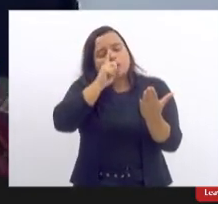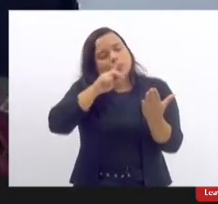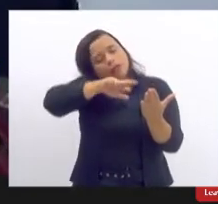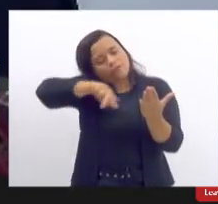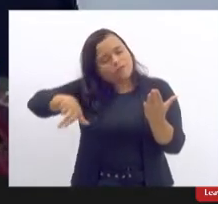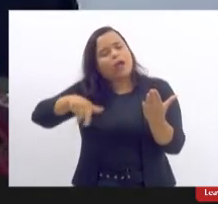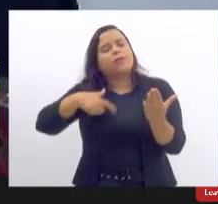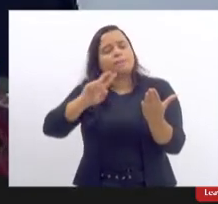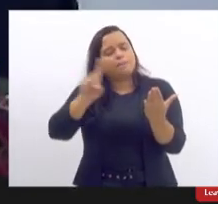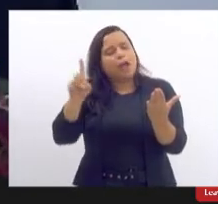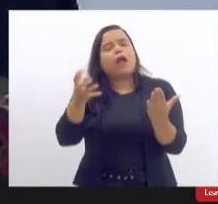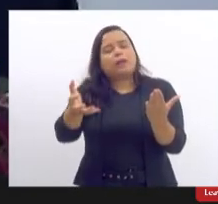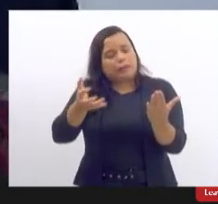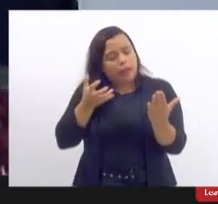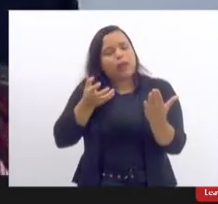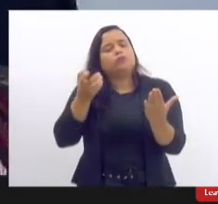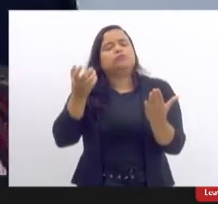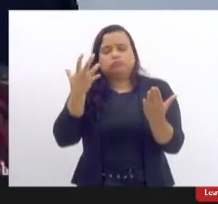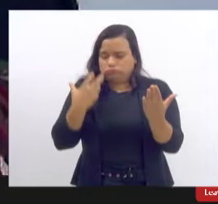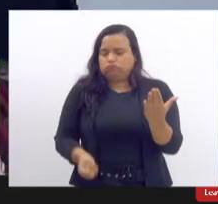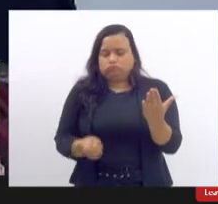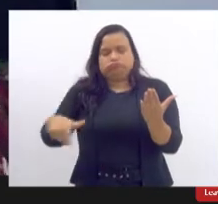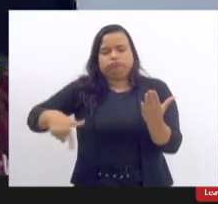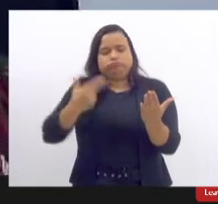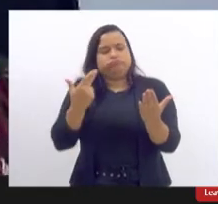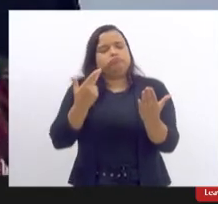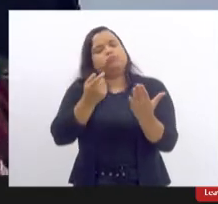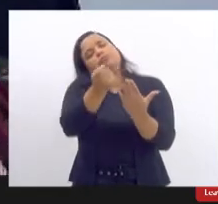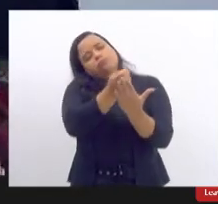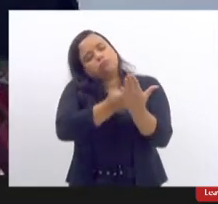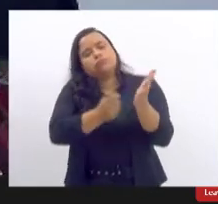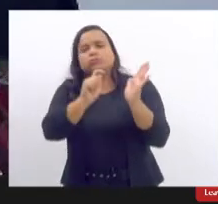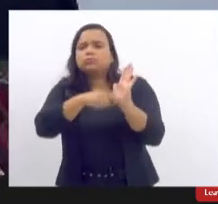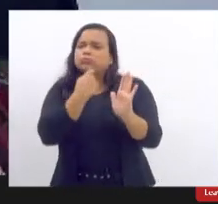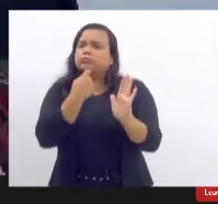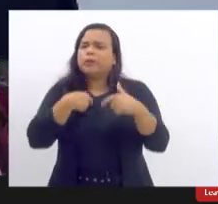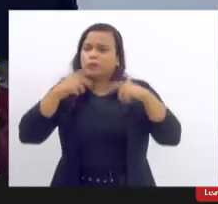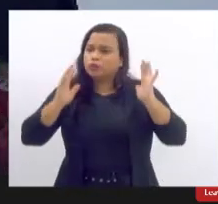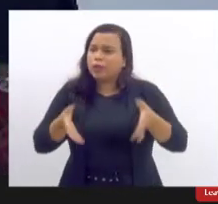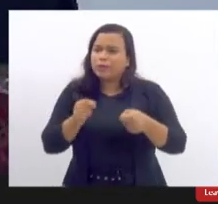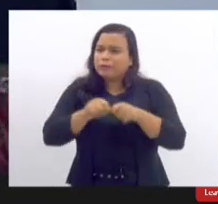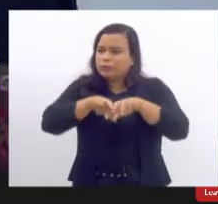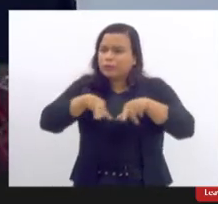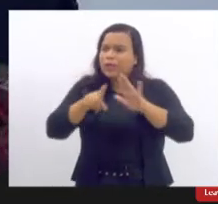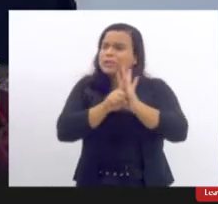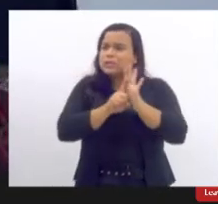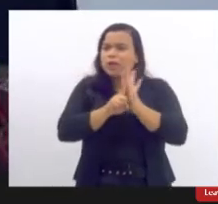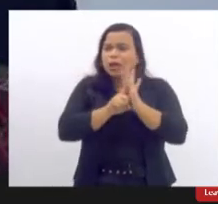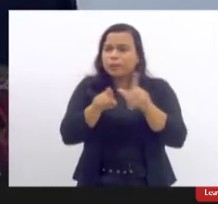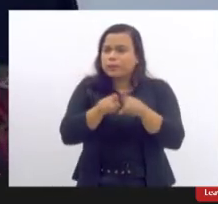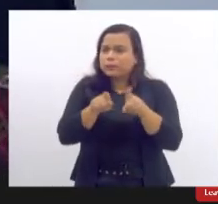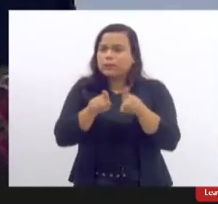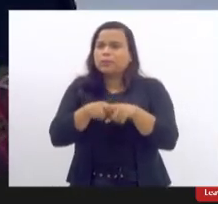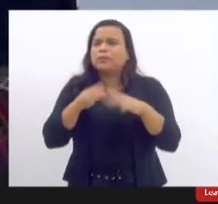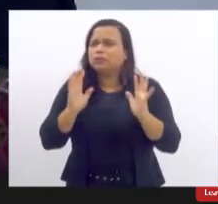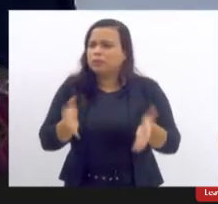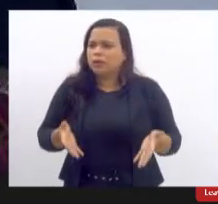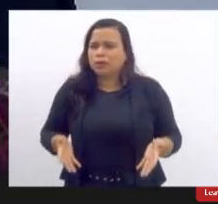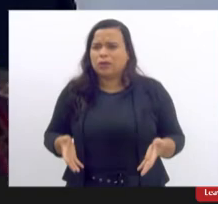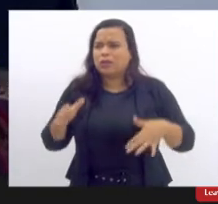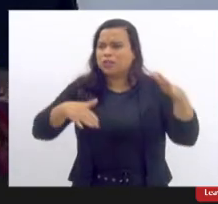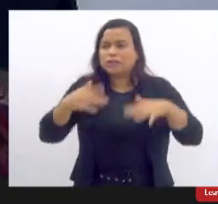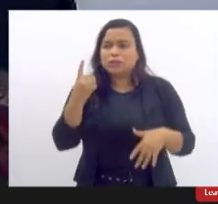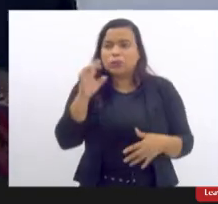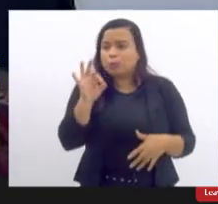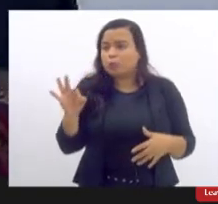ciente do risco eu já assinei isso pra várias coisas que eu tive que fazer até exames pode ter um por cento